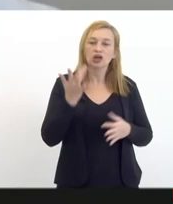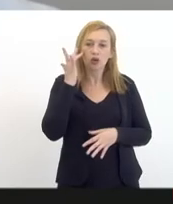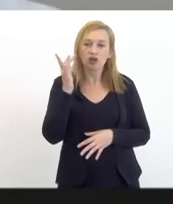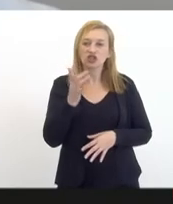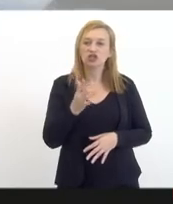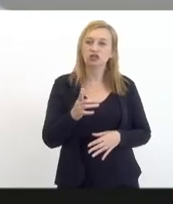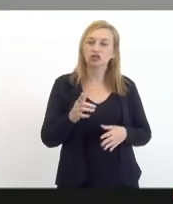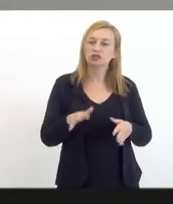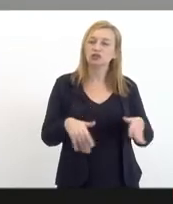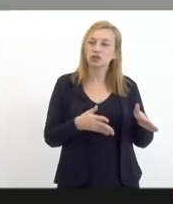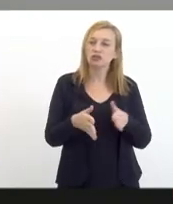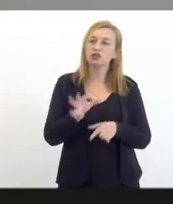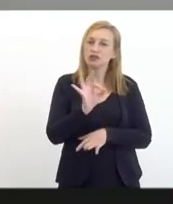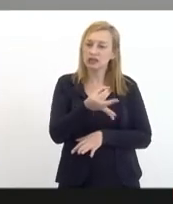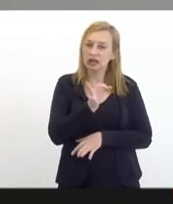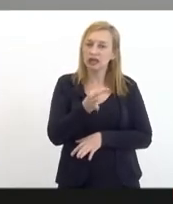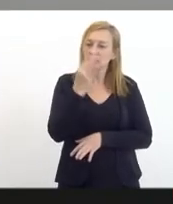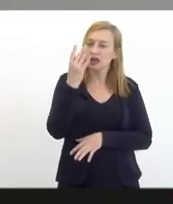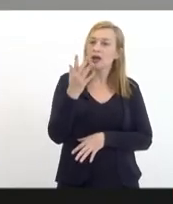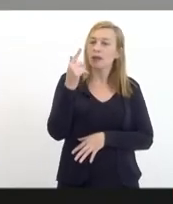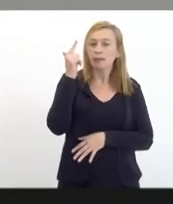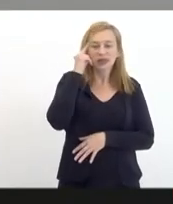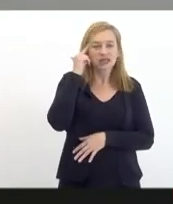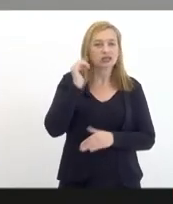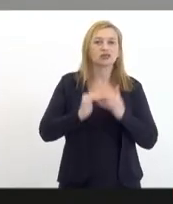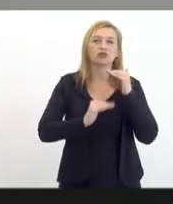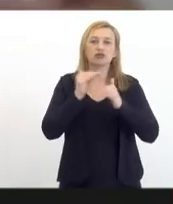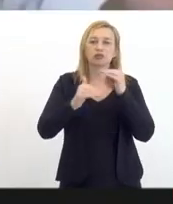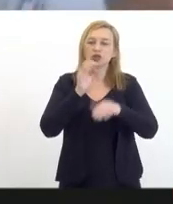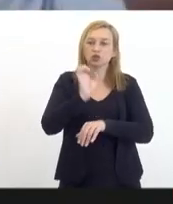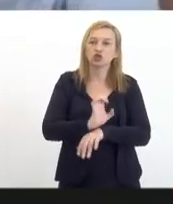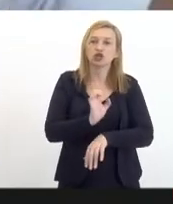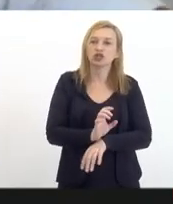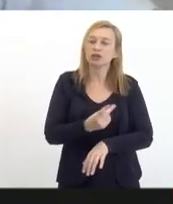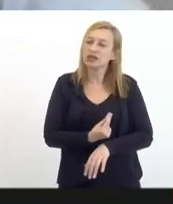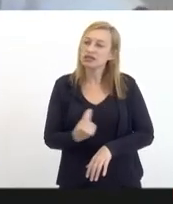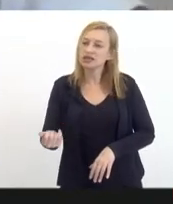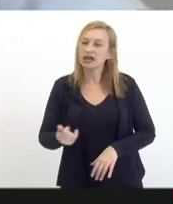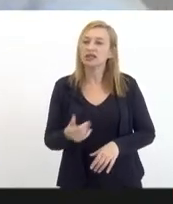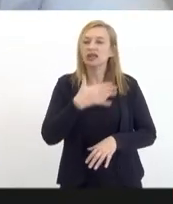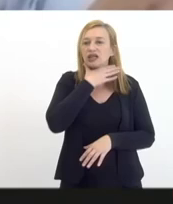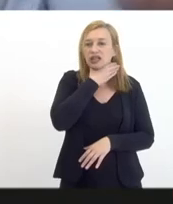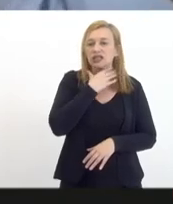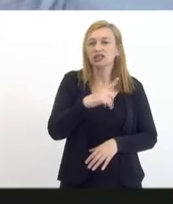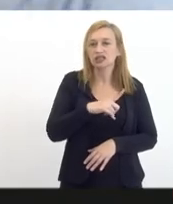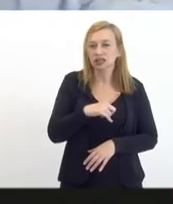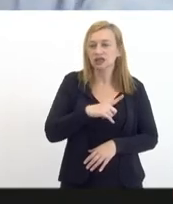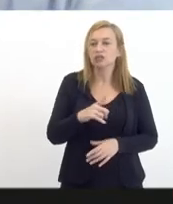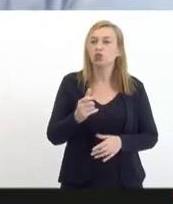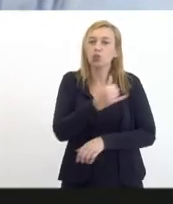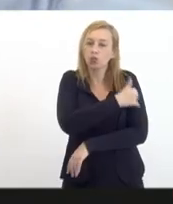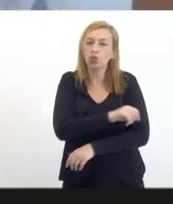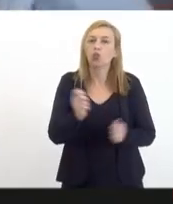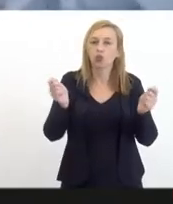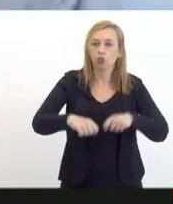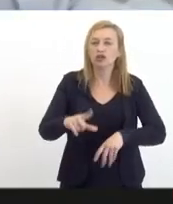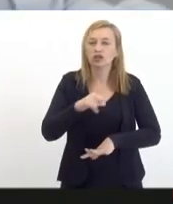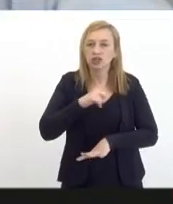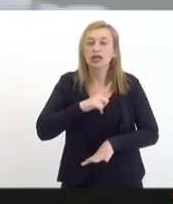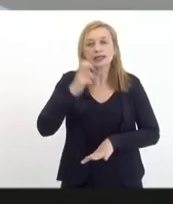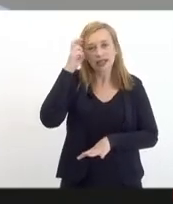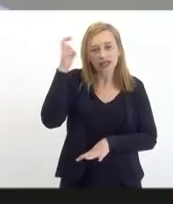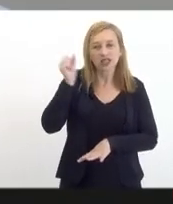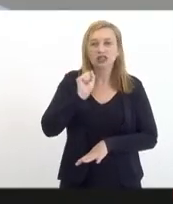numa agenda bonita pensando o desenvolvimento do estado para que a gente saia do buraco em a gente se encontra o Rio tem capacidade para isso tem